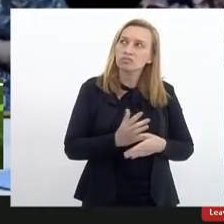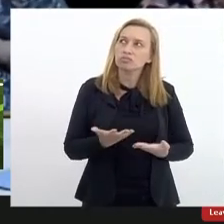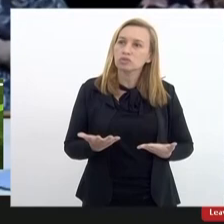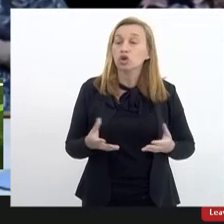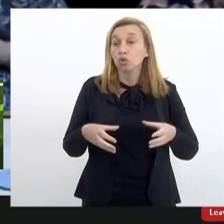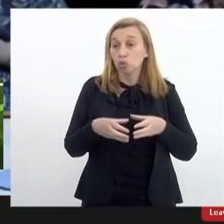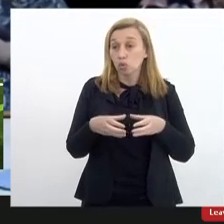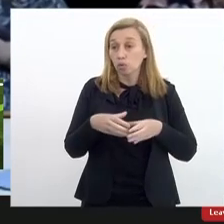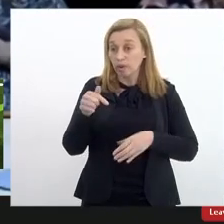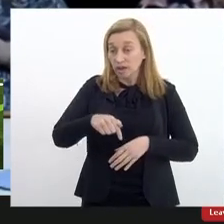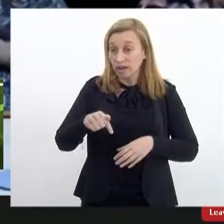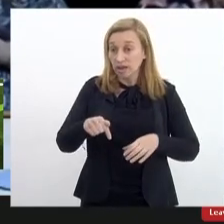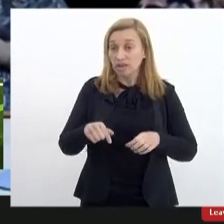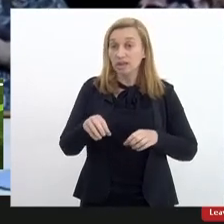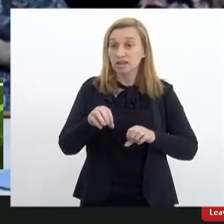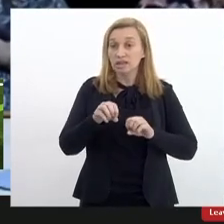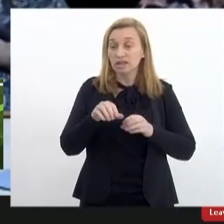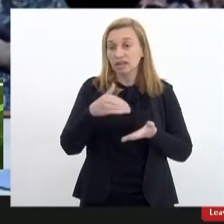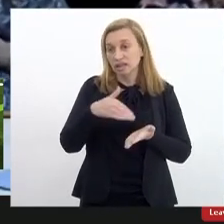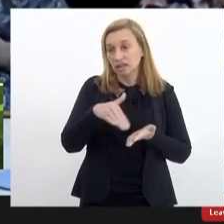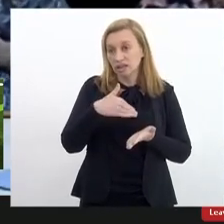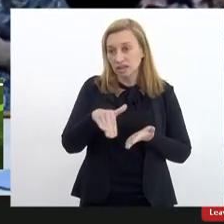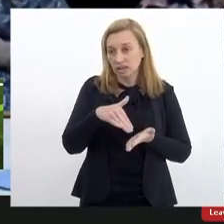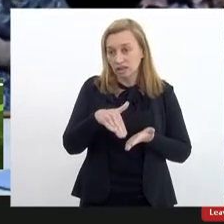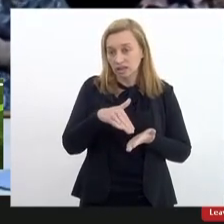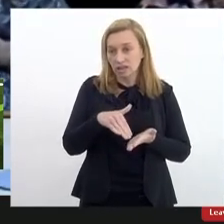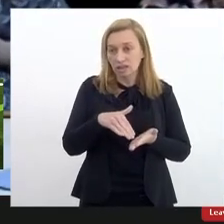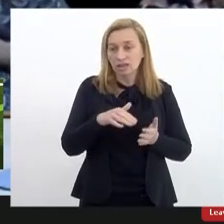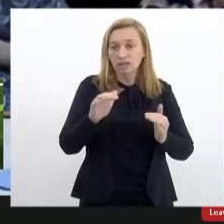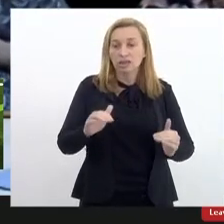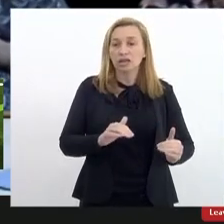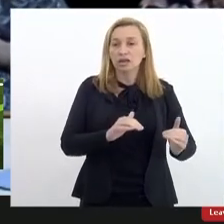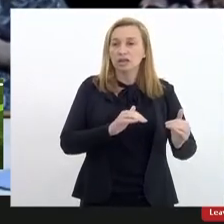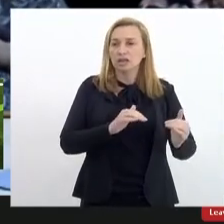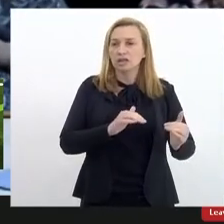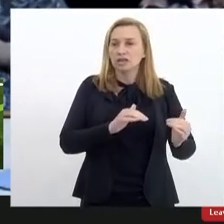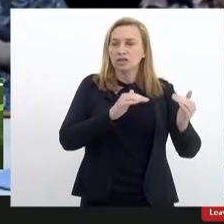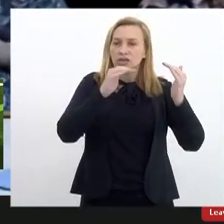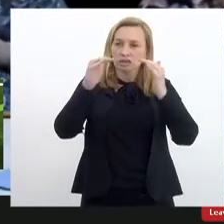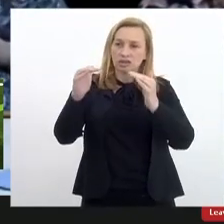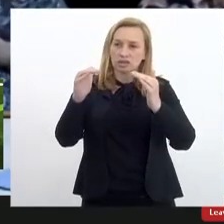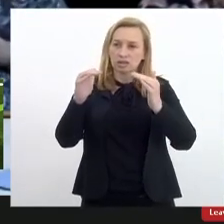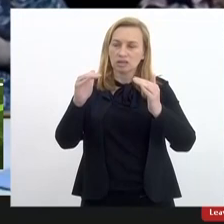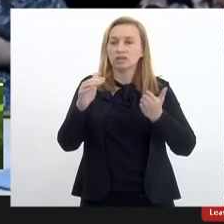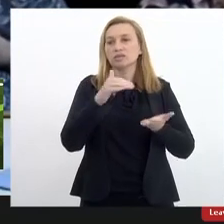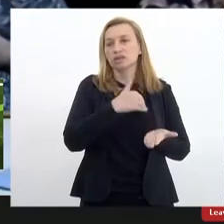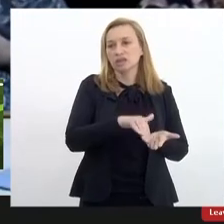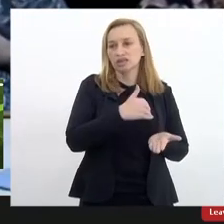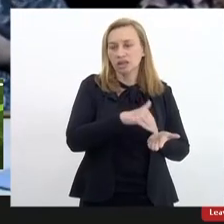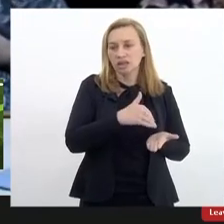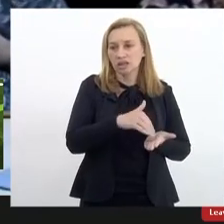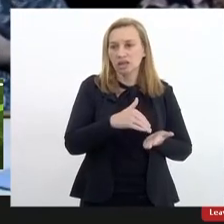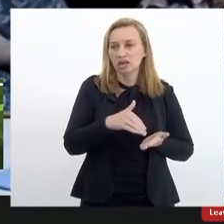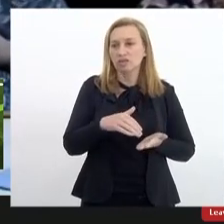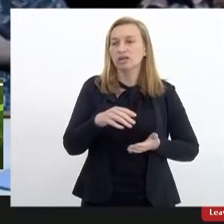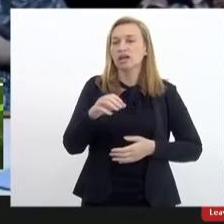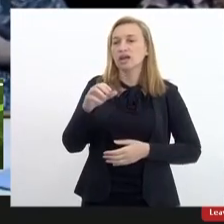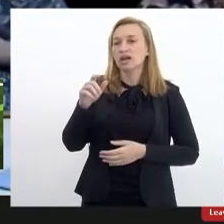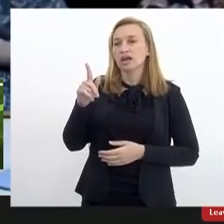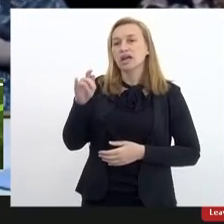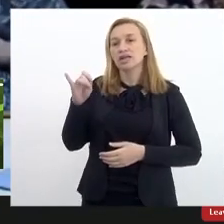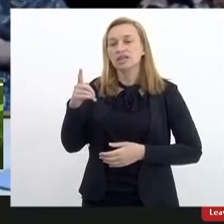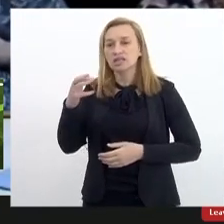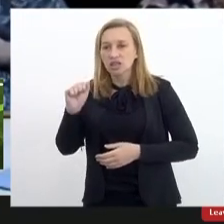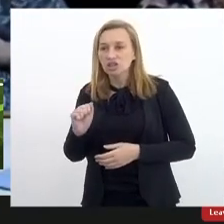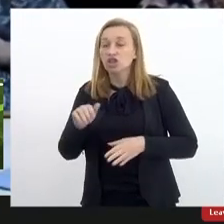grupo aqui da secretaria tanto da superintendente que também é conselheira Elisângela quanto de todas as